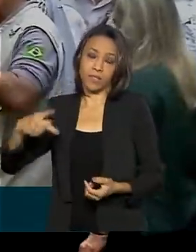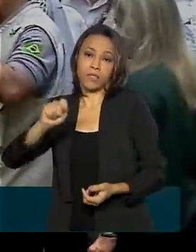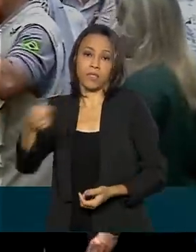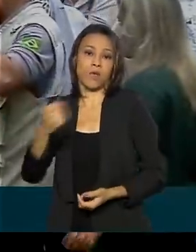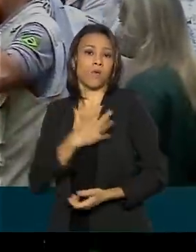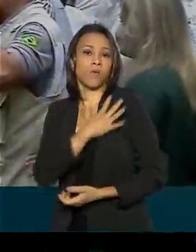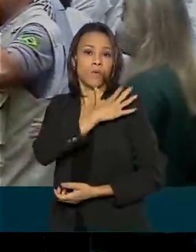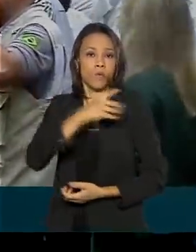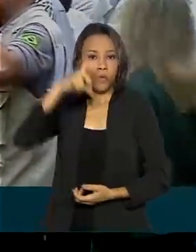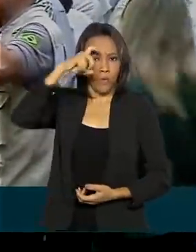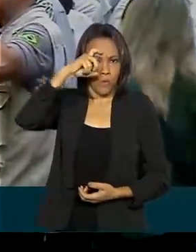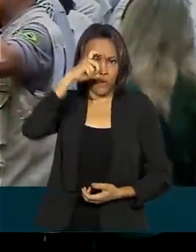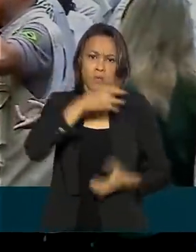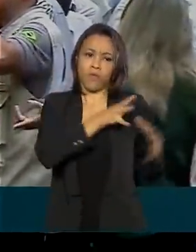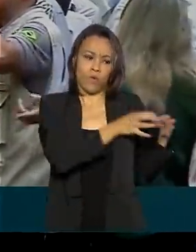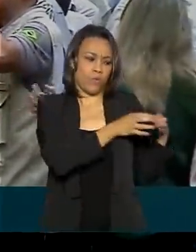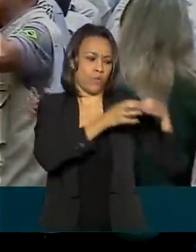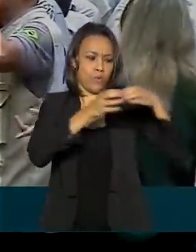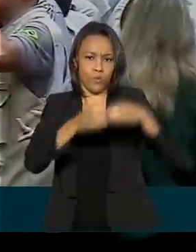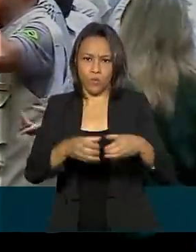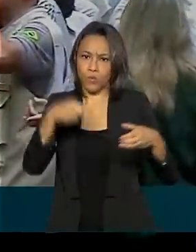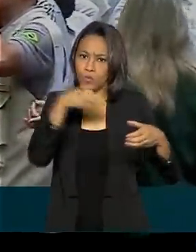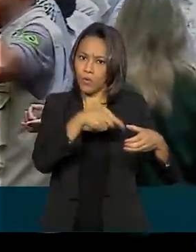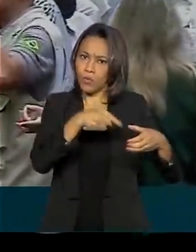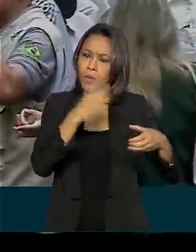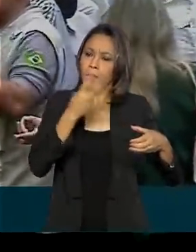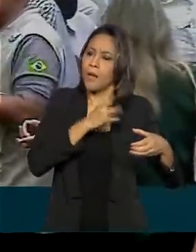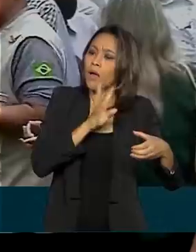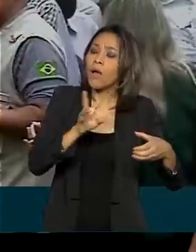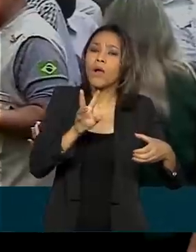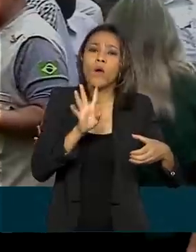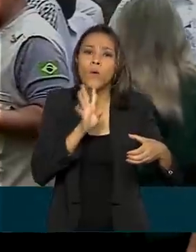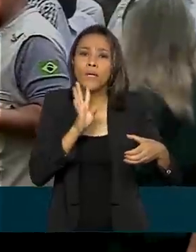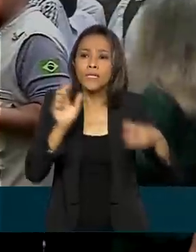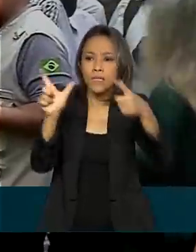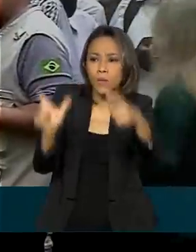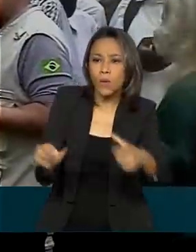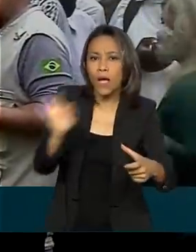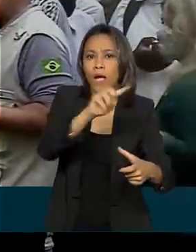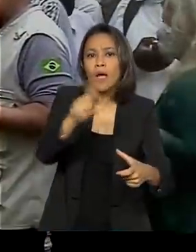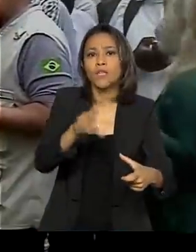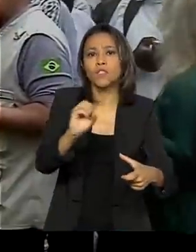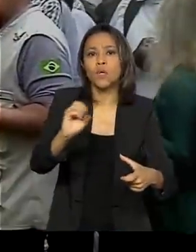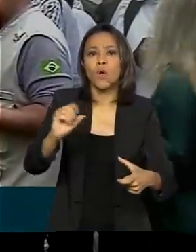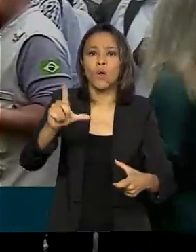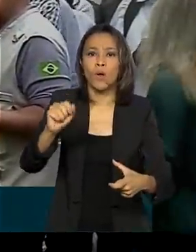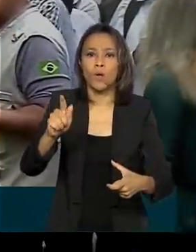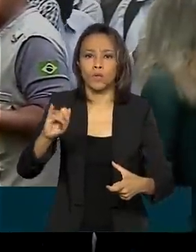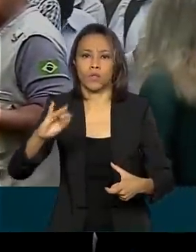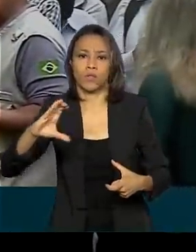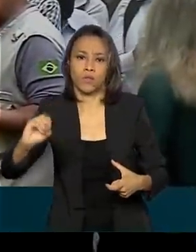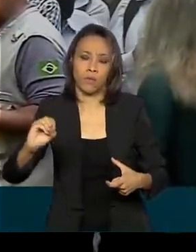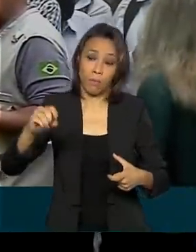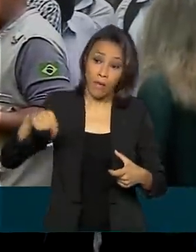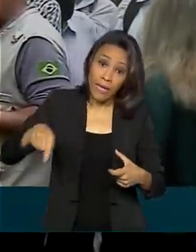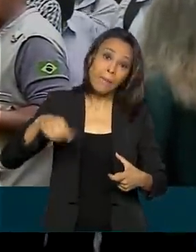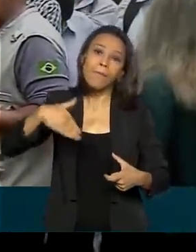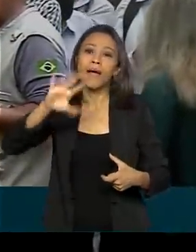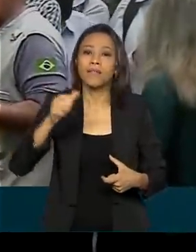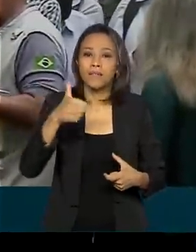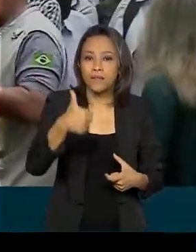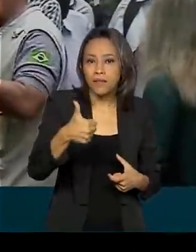veio com a comitiva de diplomatas ao zoológico do Centro de Instrução de Guerra na Selva. Há aqui mais de 130